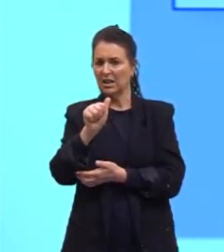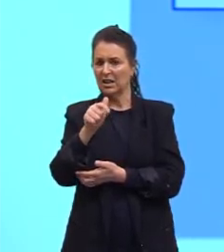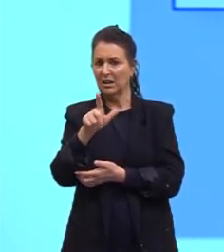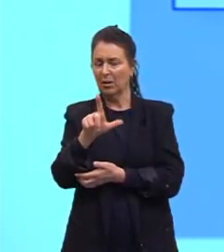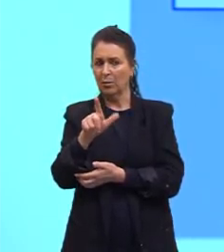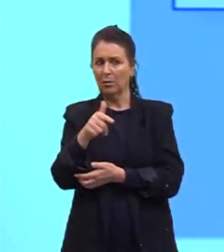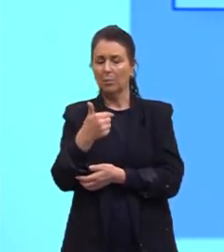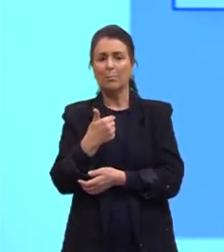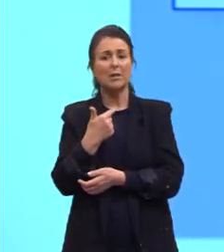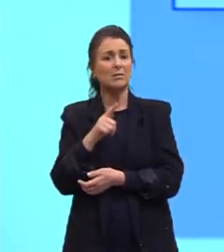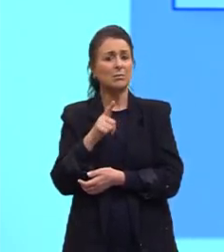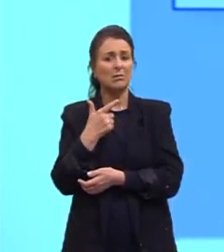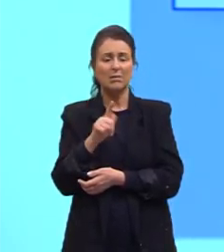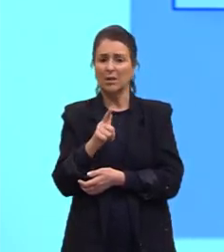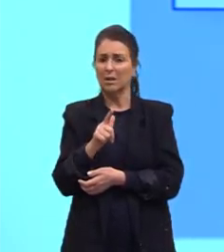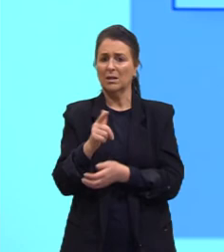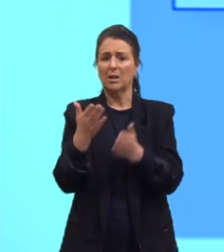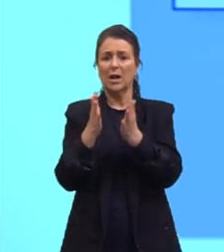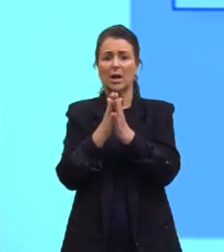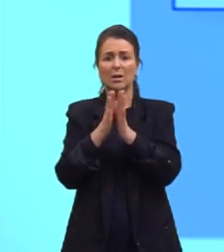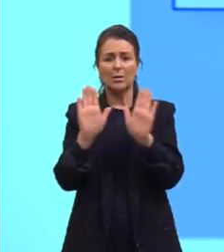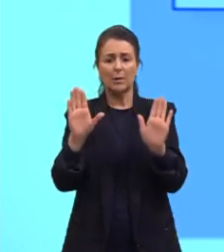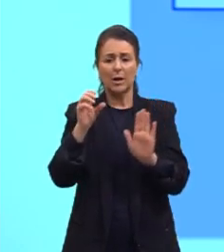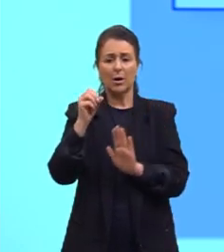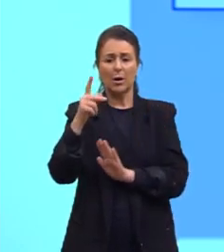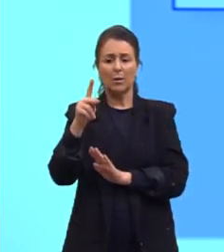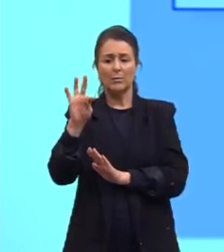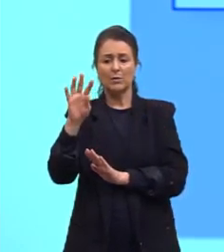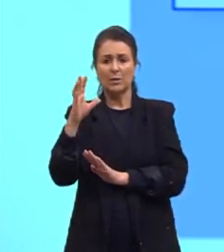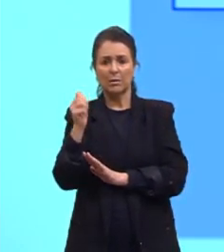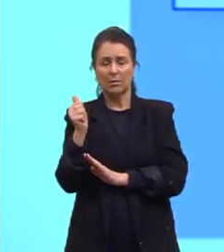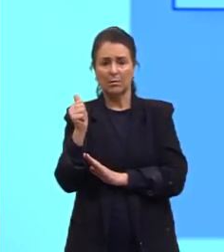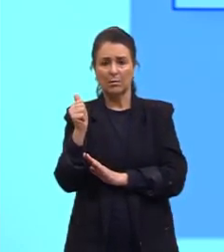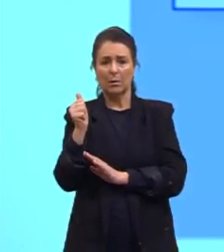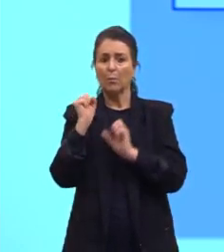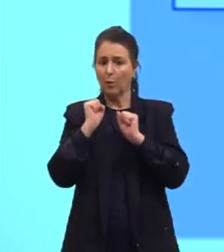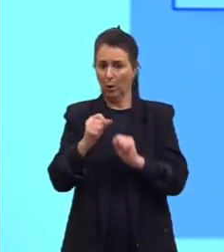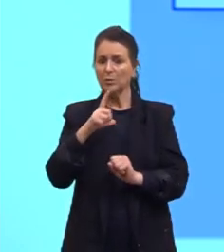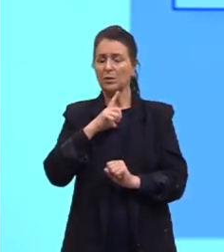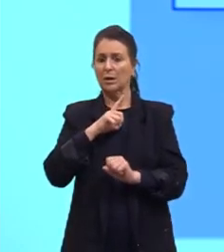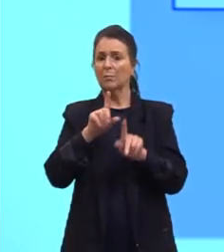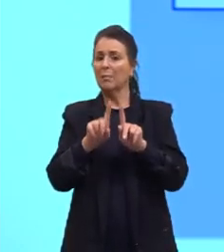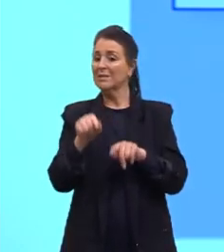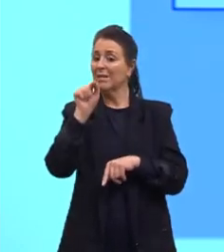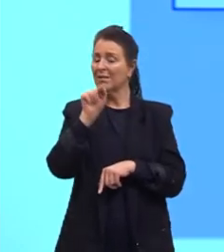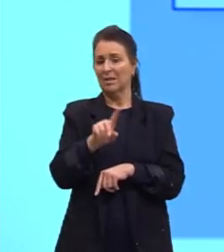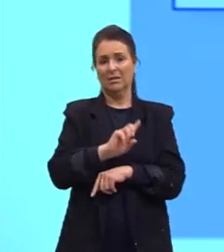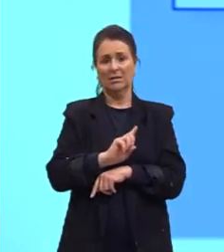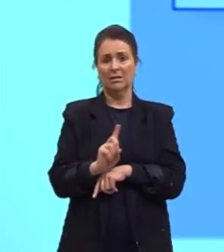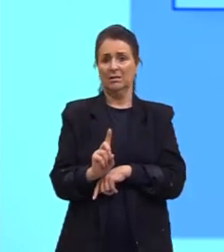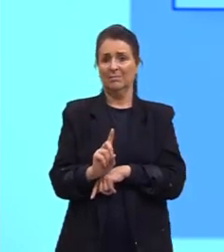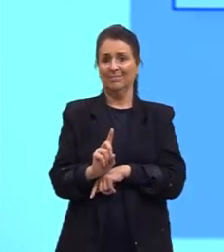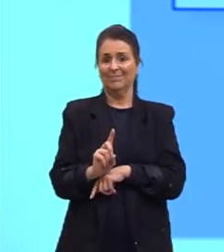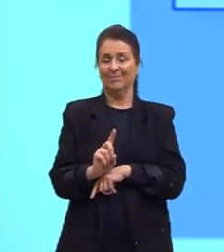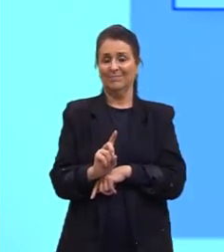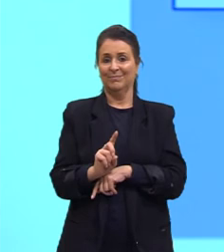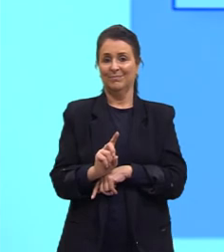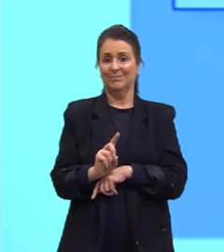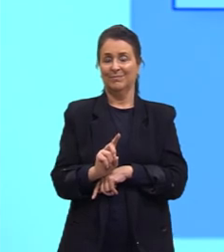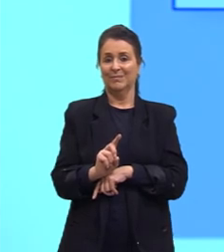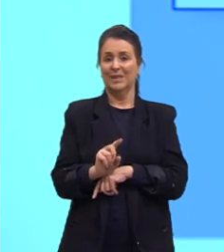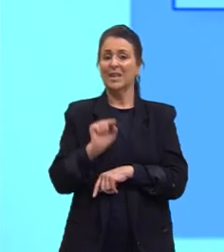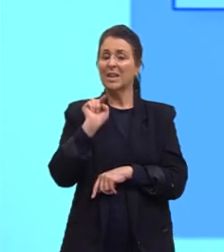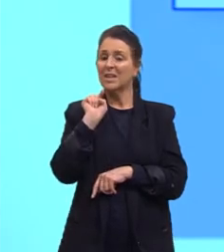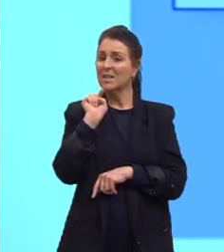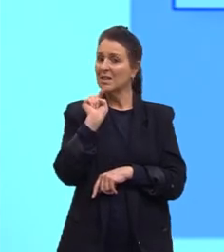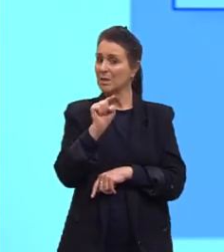ótica neste caso. Tem a presença? Pode ocorrer? Pode ocorrer, mas não ocorreu. E isso que